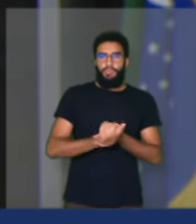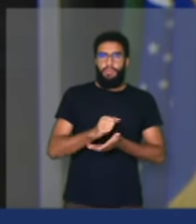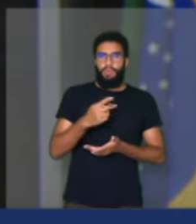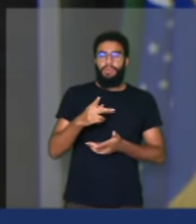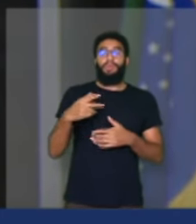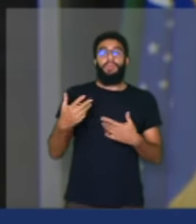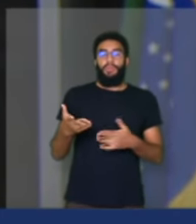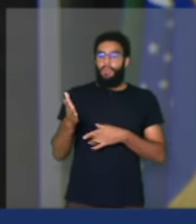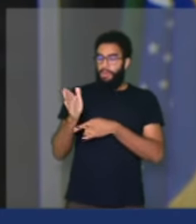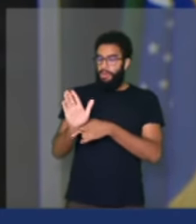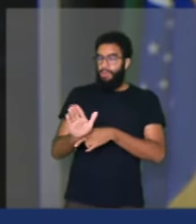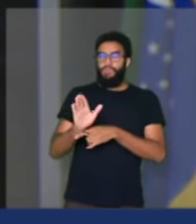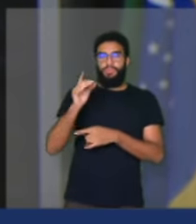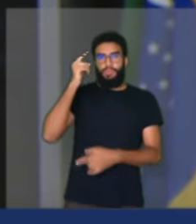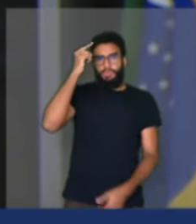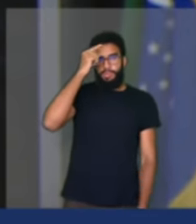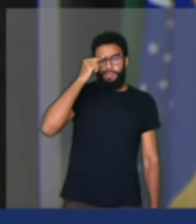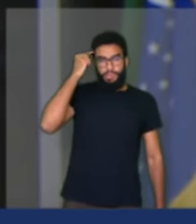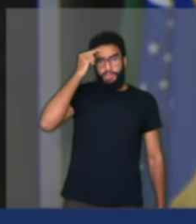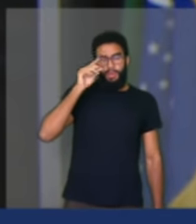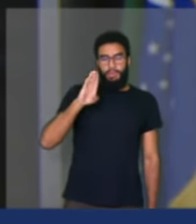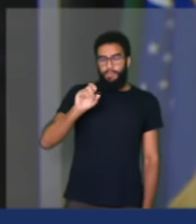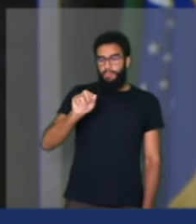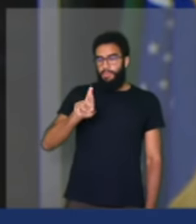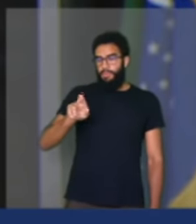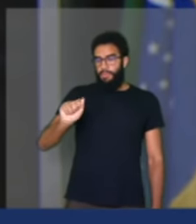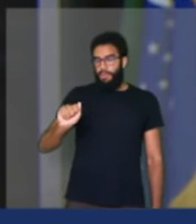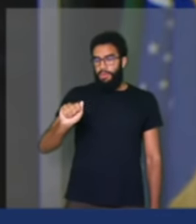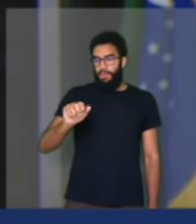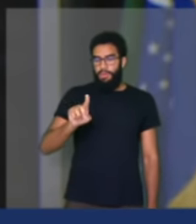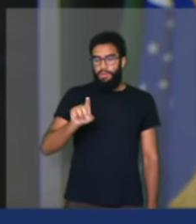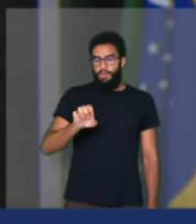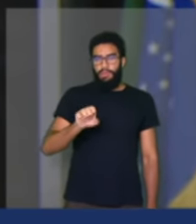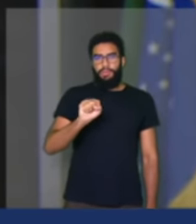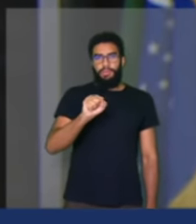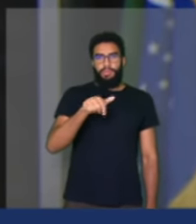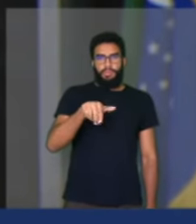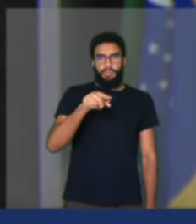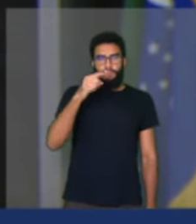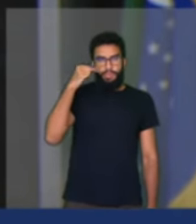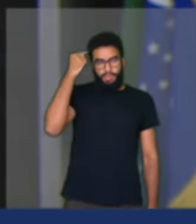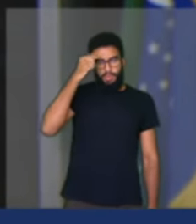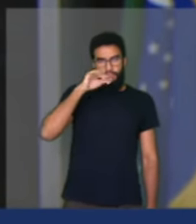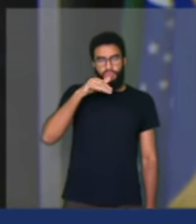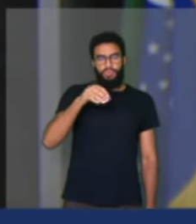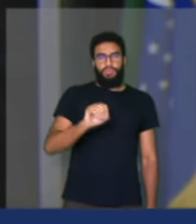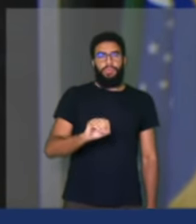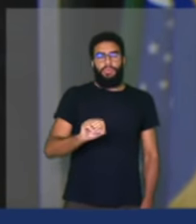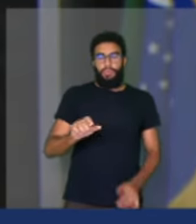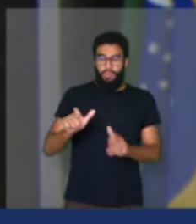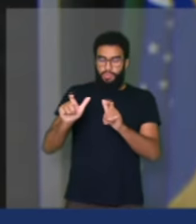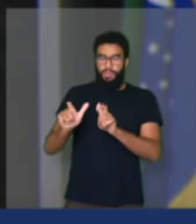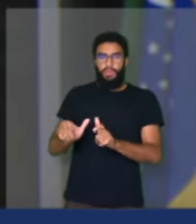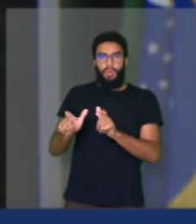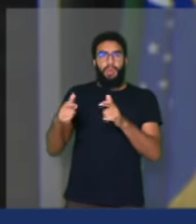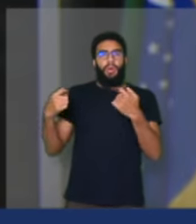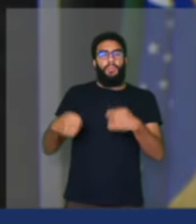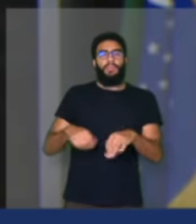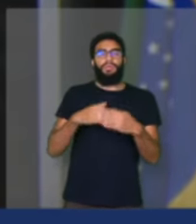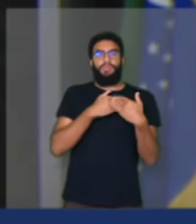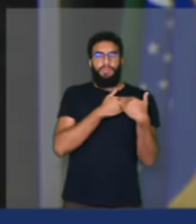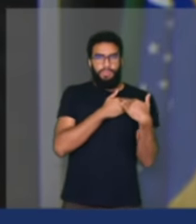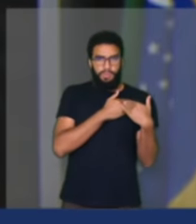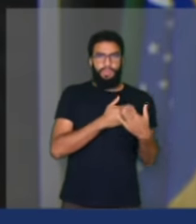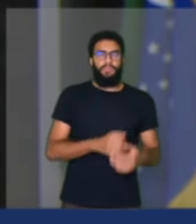de Barra de São João. Aquele município, aquele município, aquela região precisa de responsabilidade.